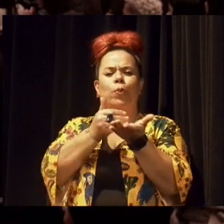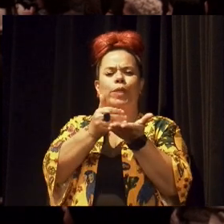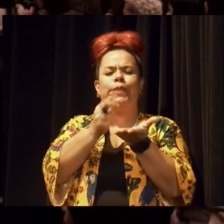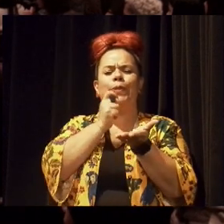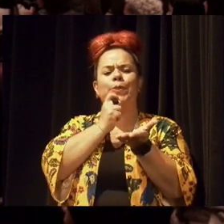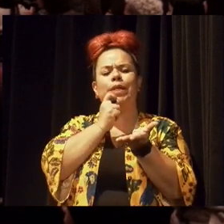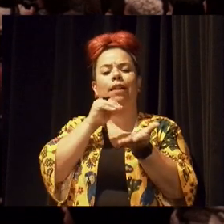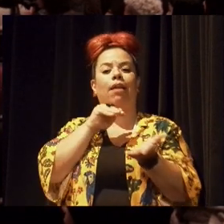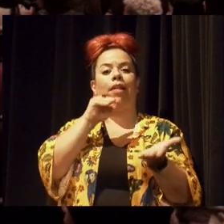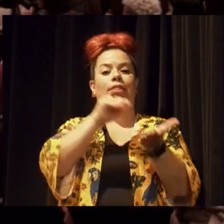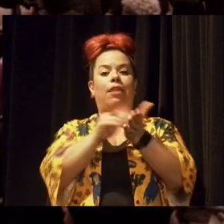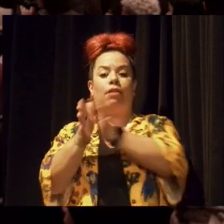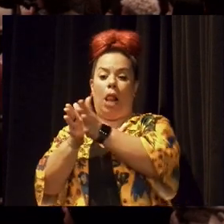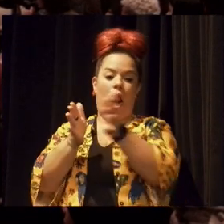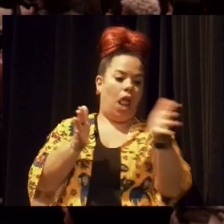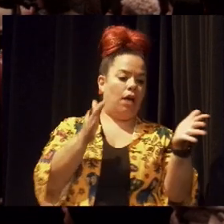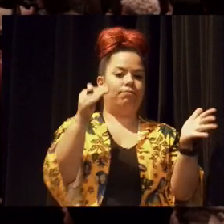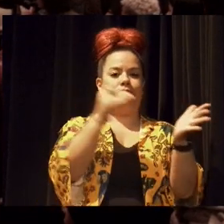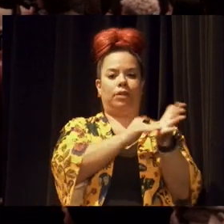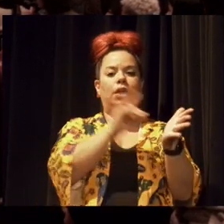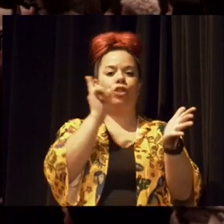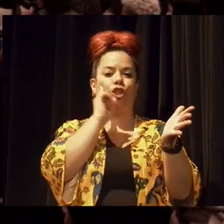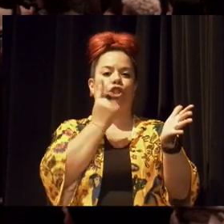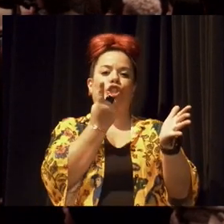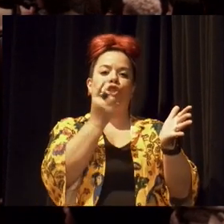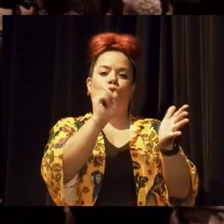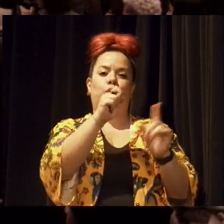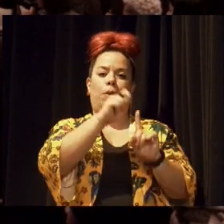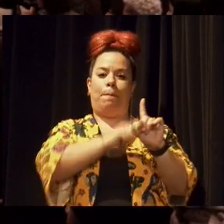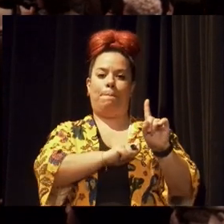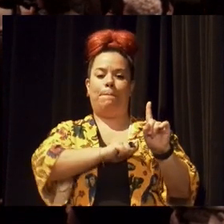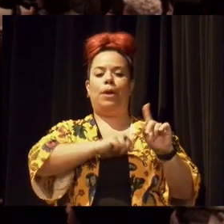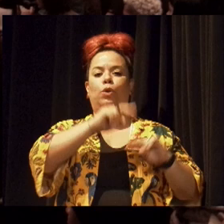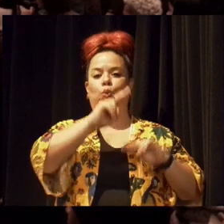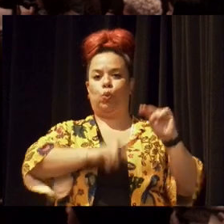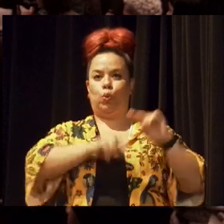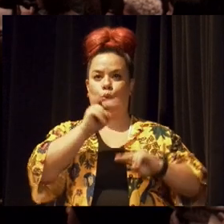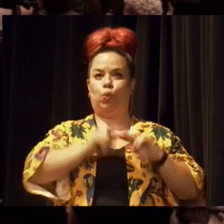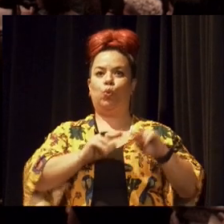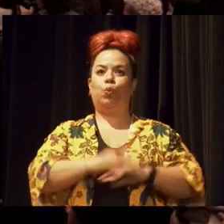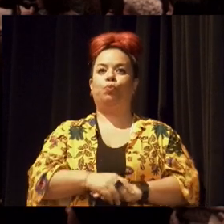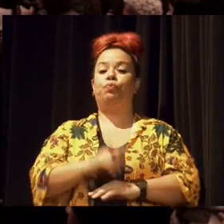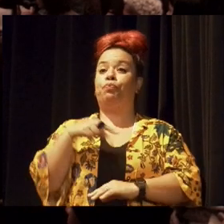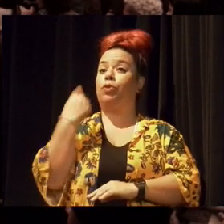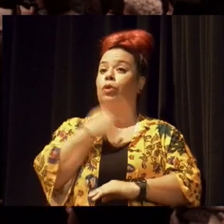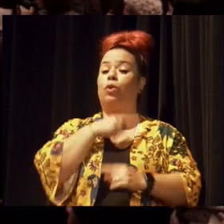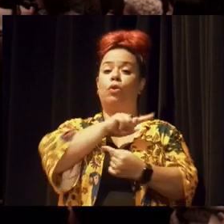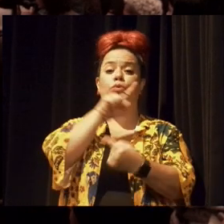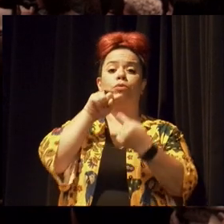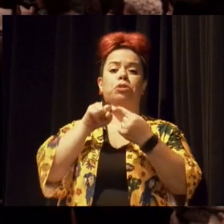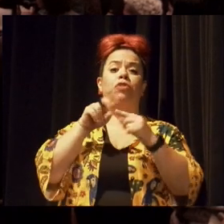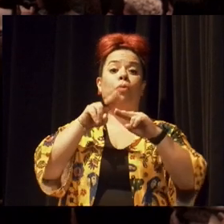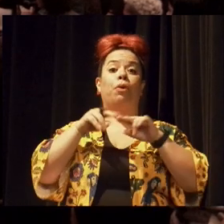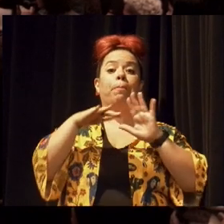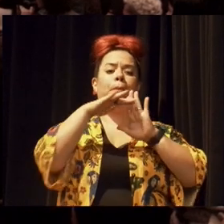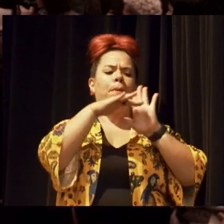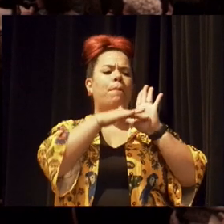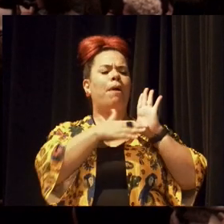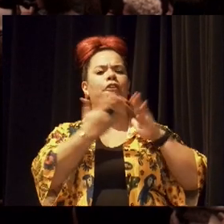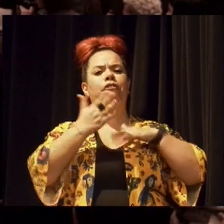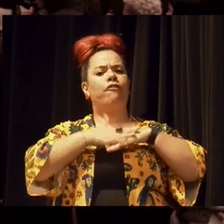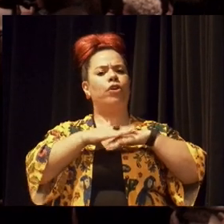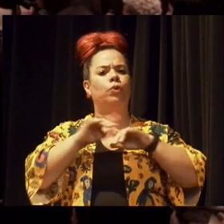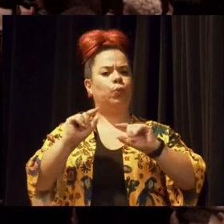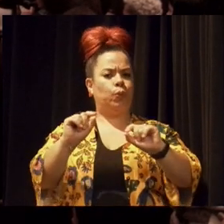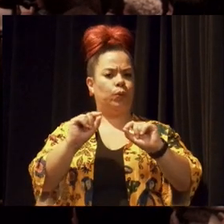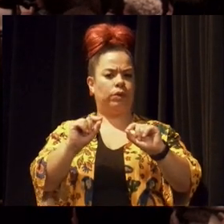que vai até o dia 18 de junho. E o nosso objetivo com essa programação, assim